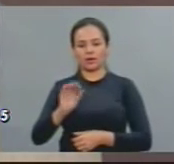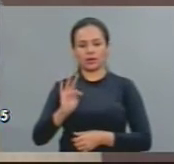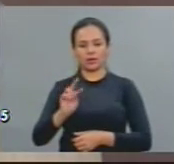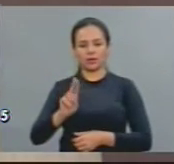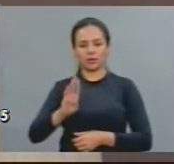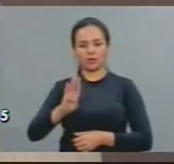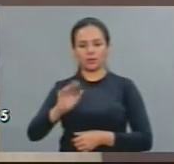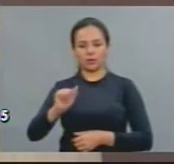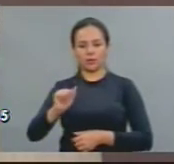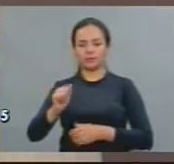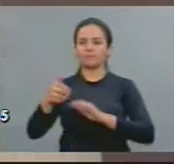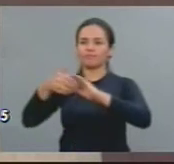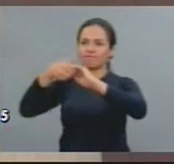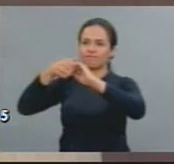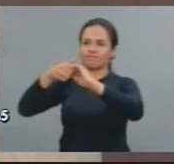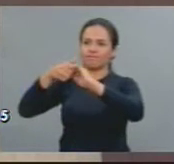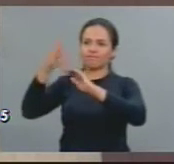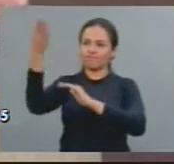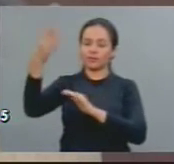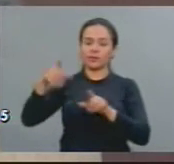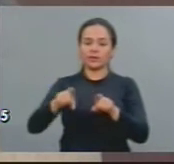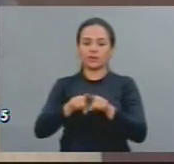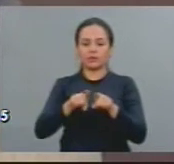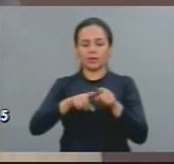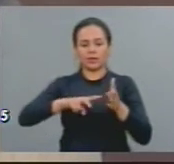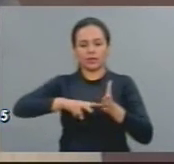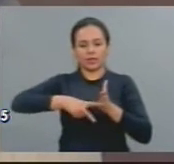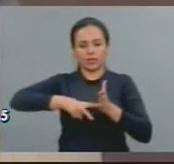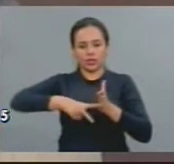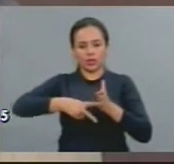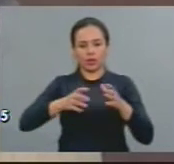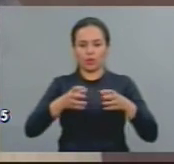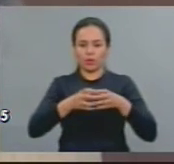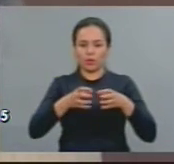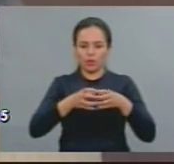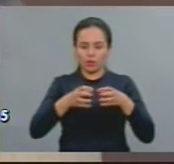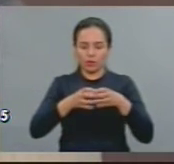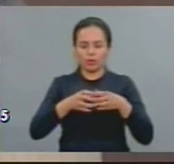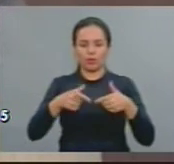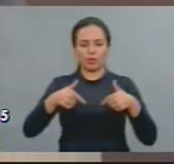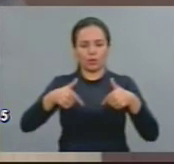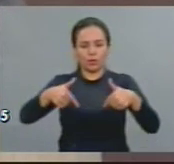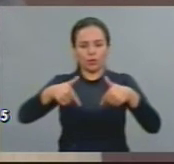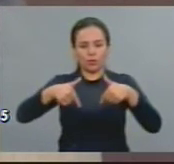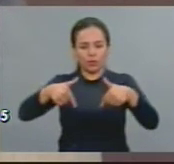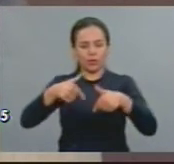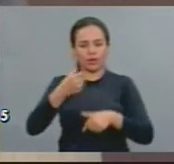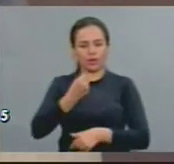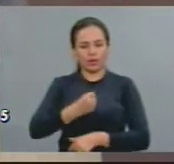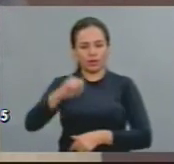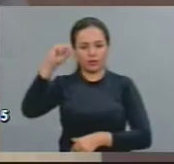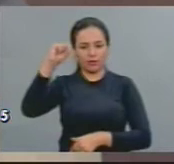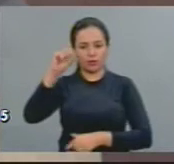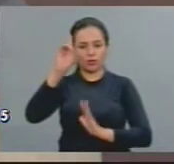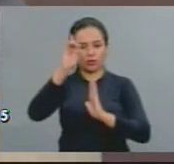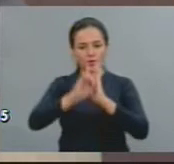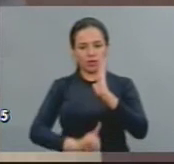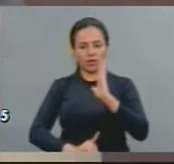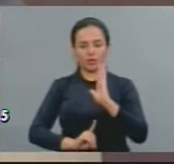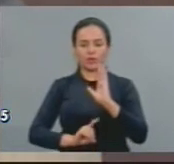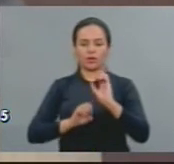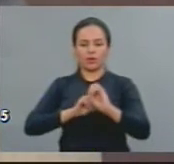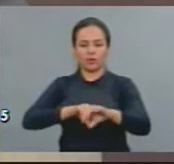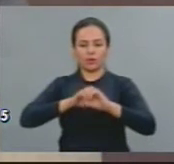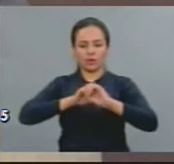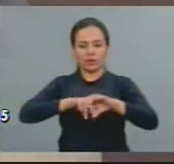Ao seu sindicato, àqueles e aquelas que, como nós defendemos o direito à educação, entendemos que o